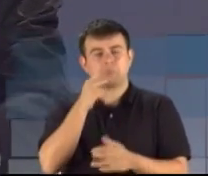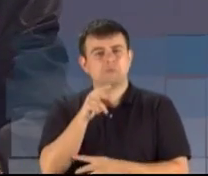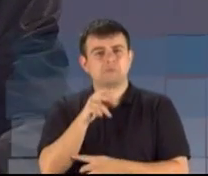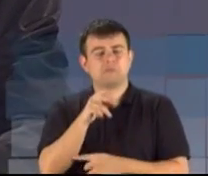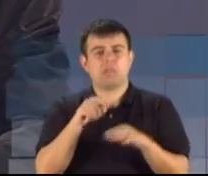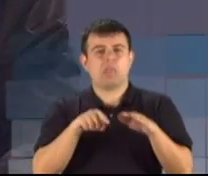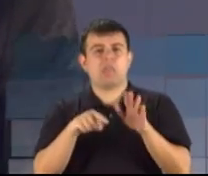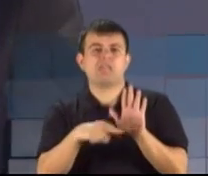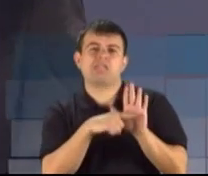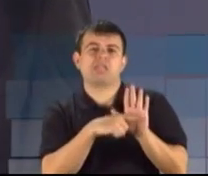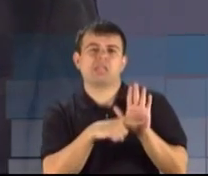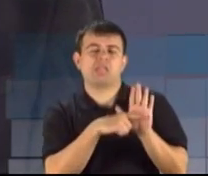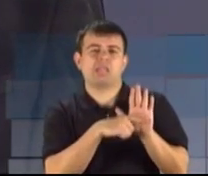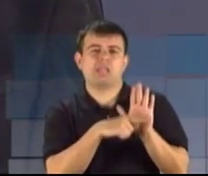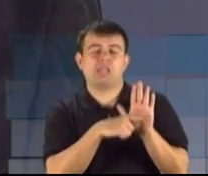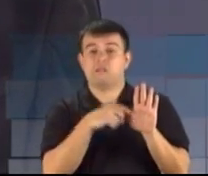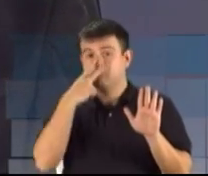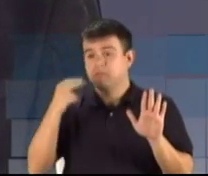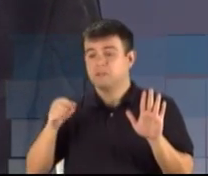cidadão vai pagar.